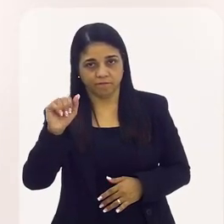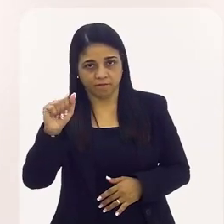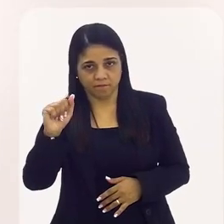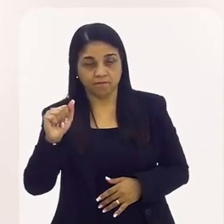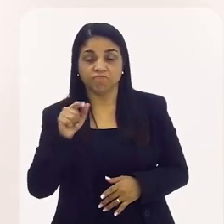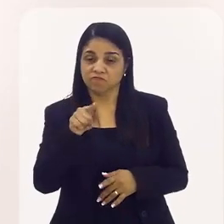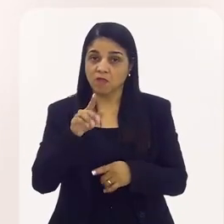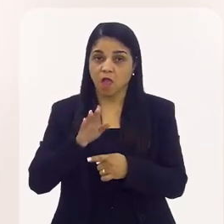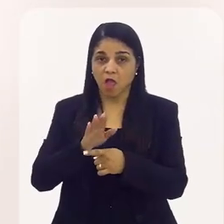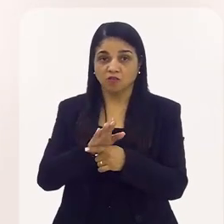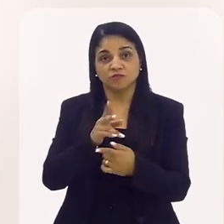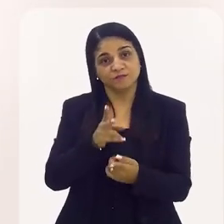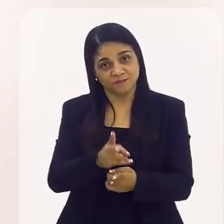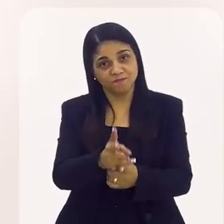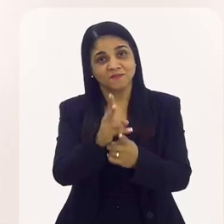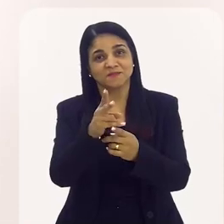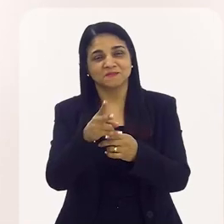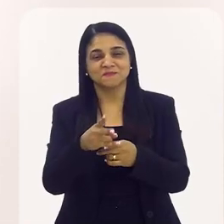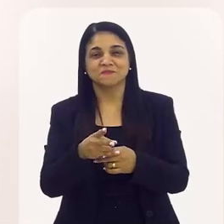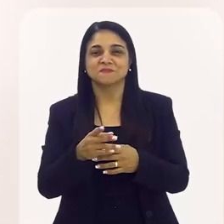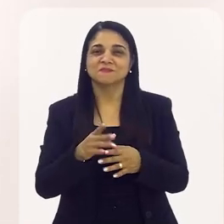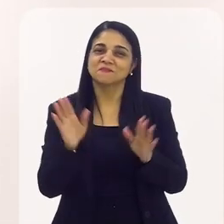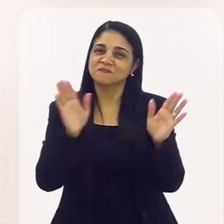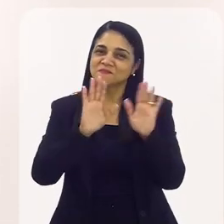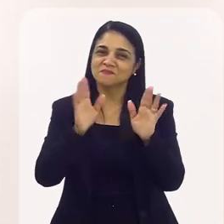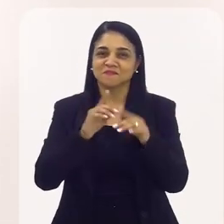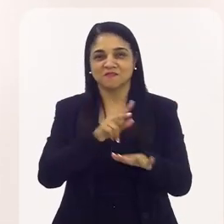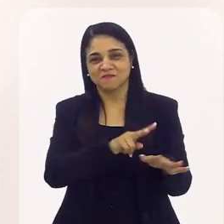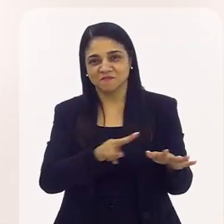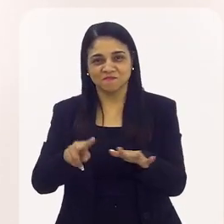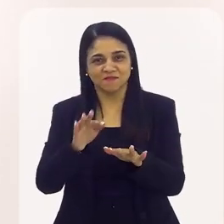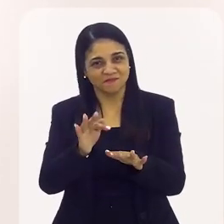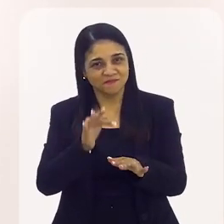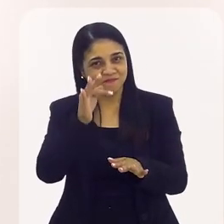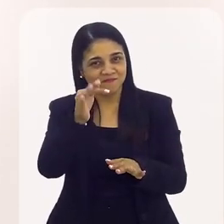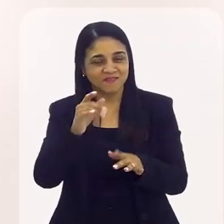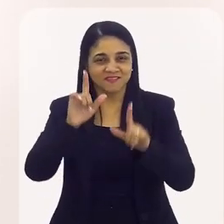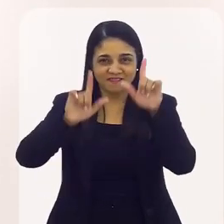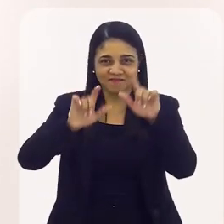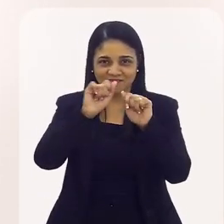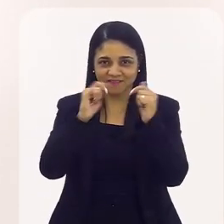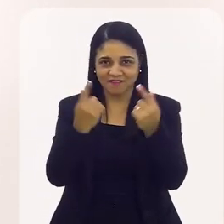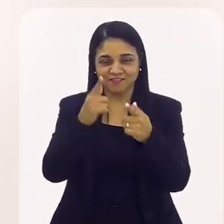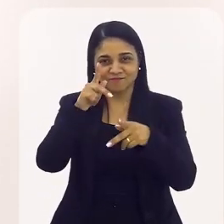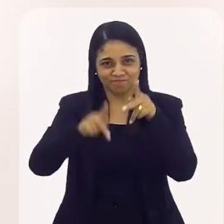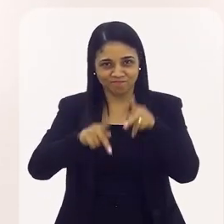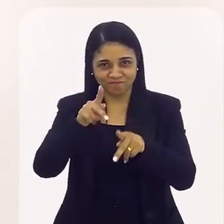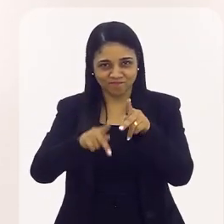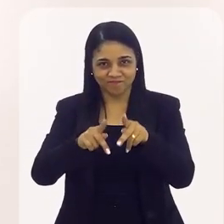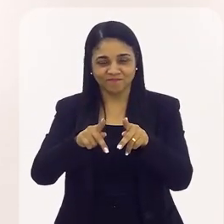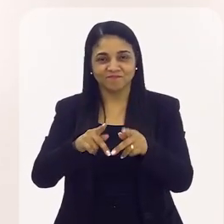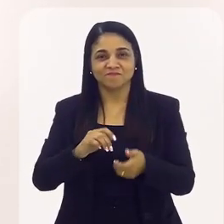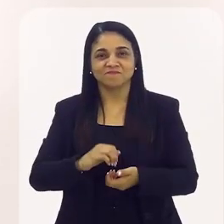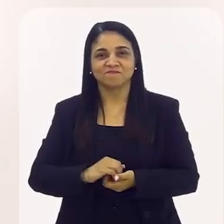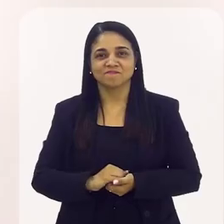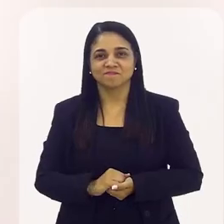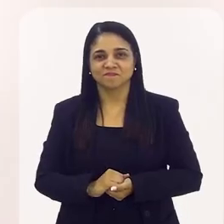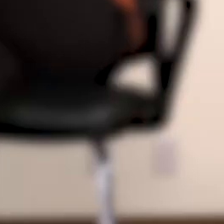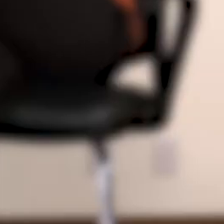E vamos ficando por aqui e até a próxima, aqui, na TV Alerj, no canal do povo.